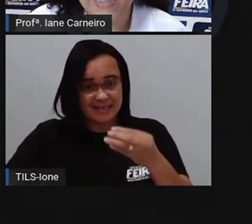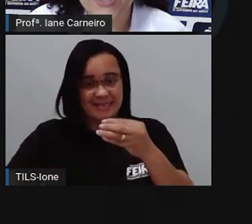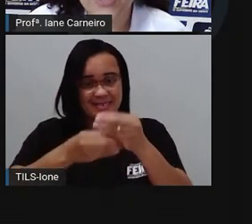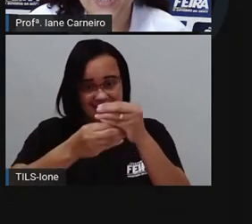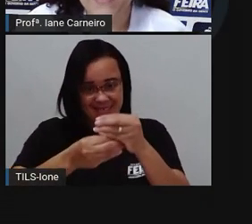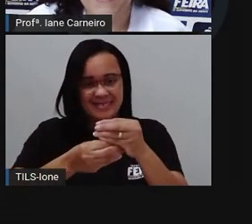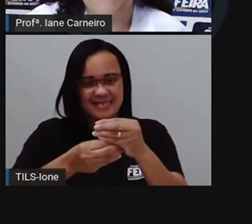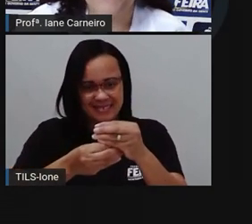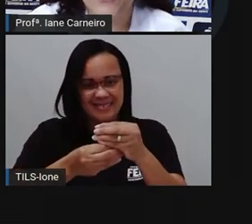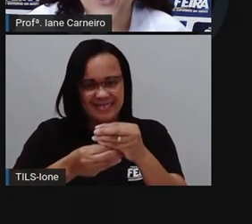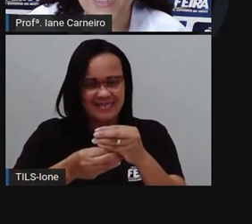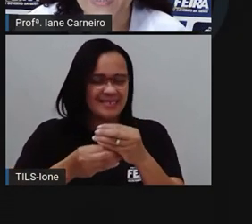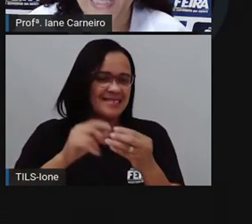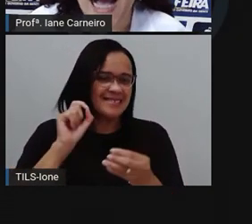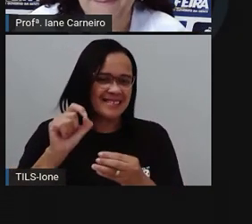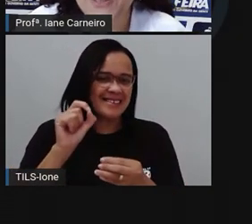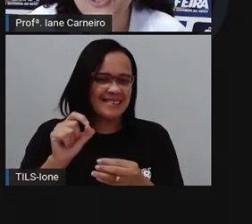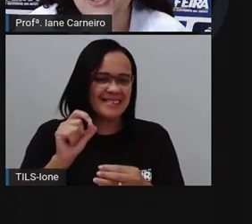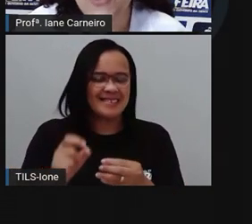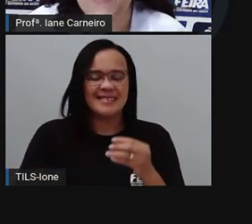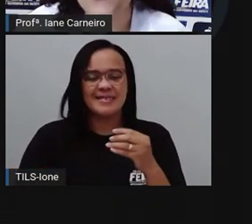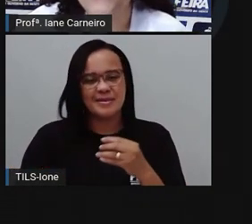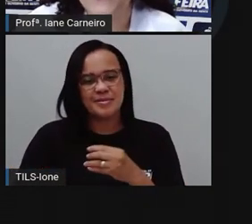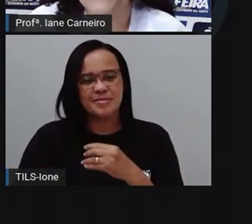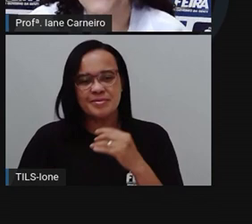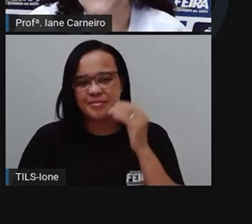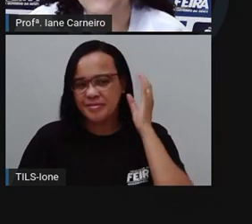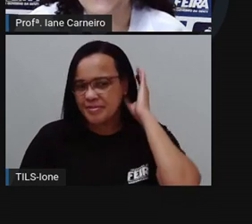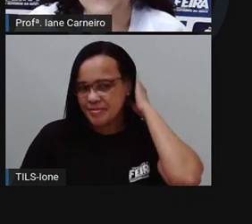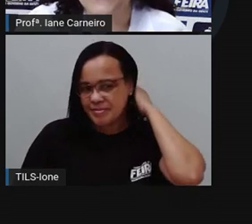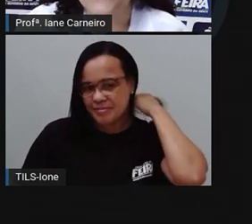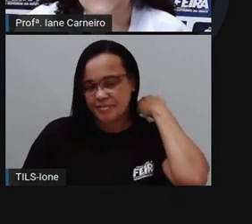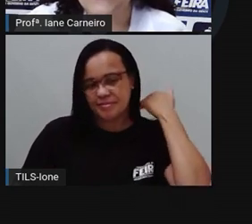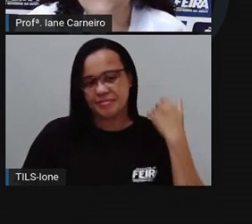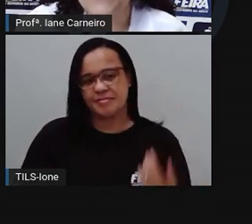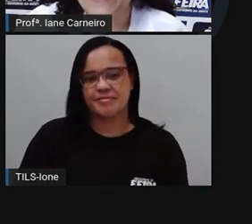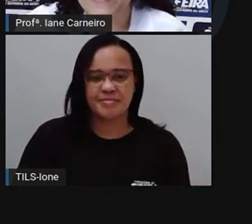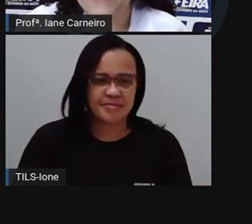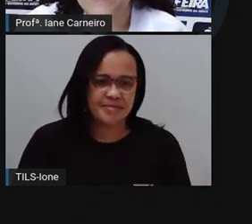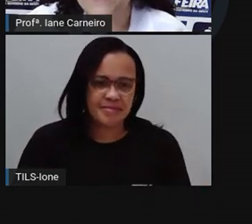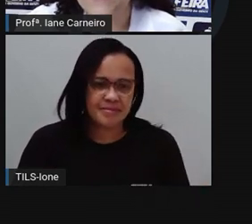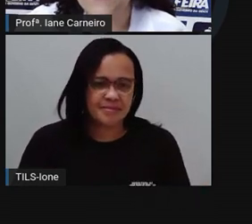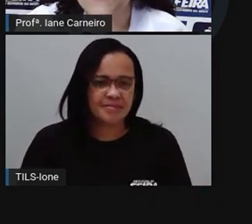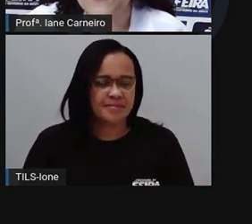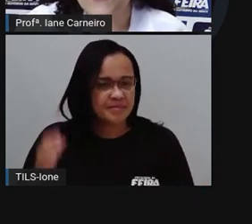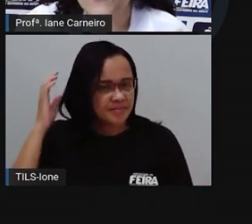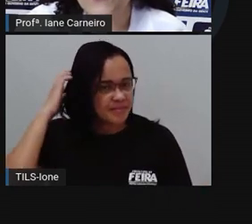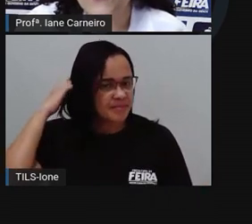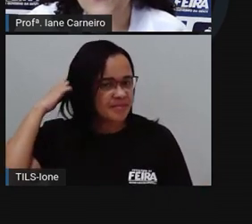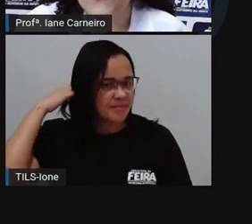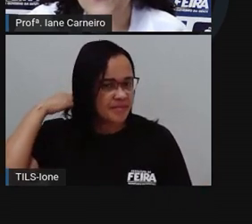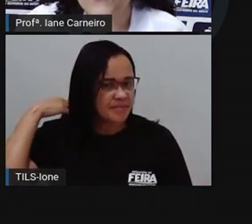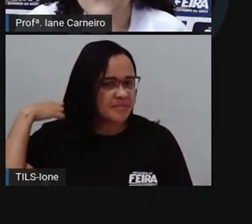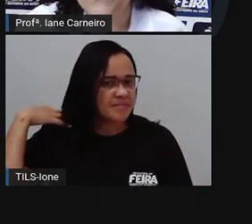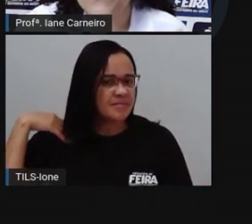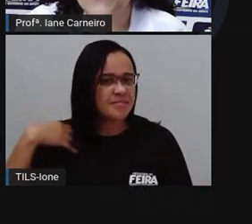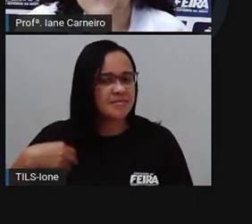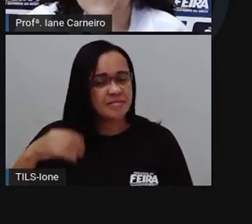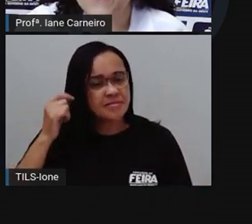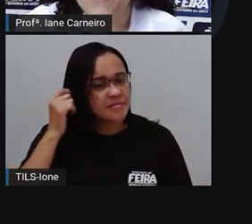Pró falou três, né? A Pró vai colocar aqui rapidinho, rapidinho, rapidinho. Deixa eu pegar aqui um...